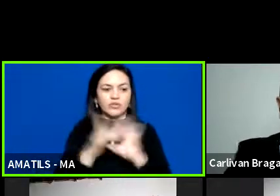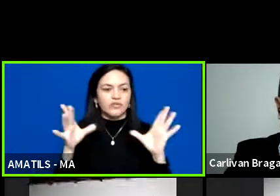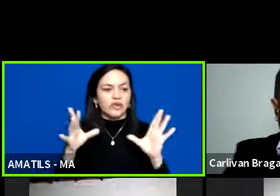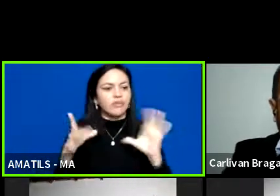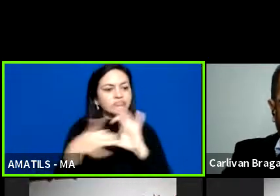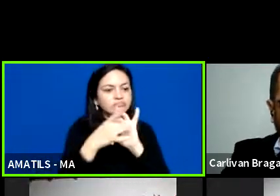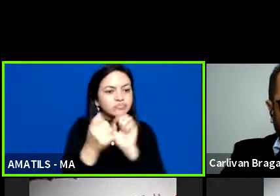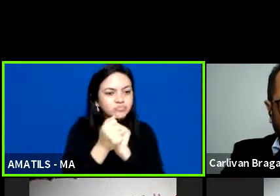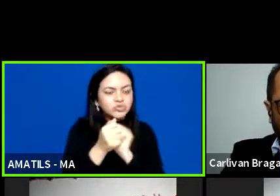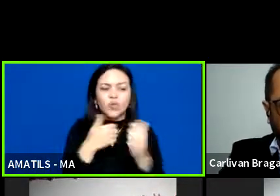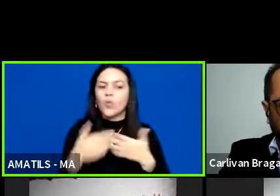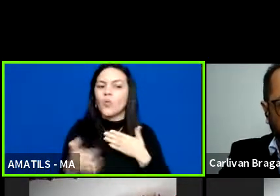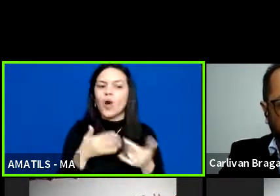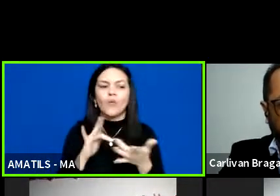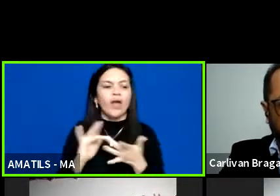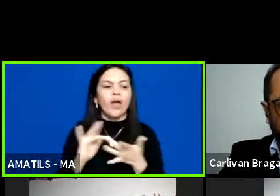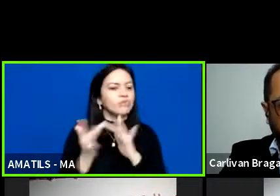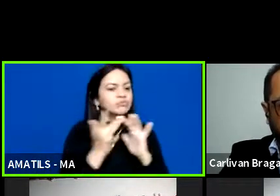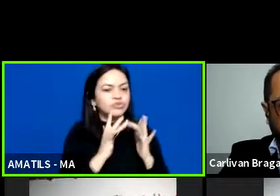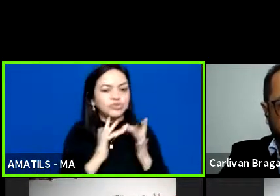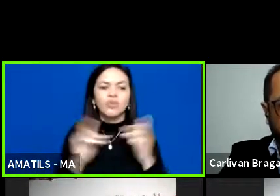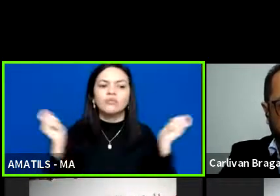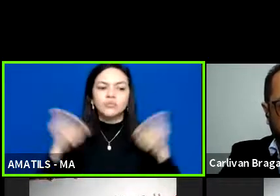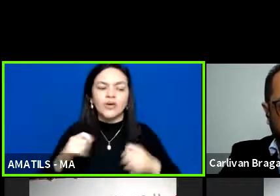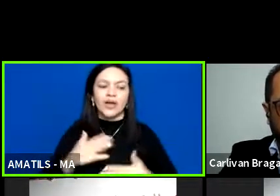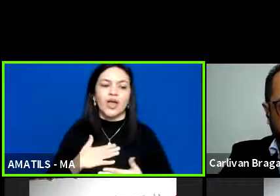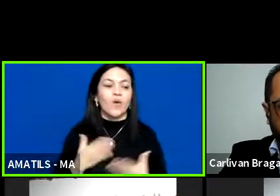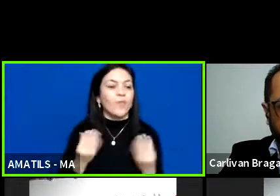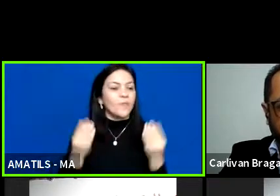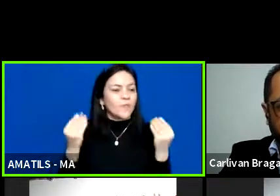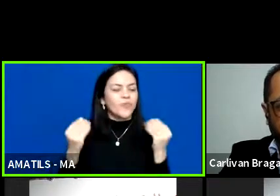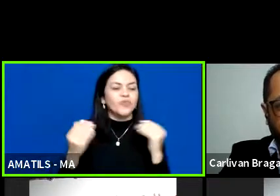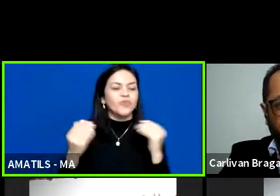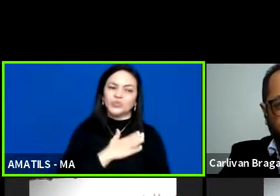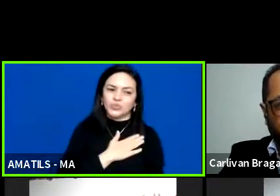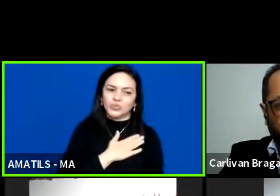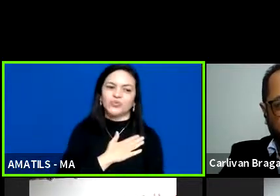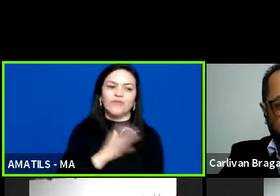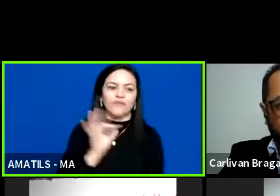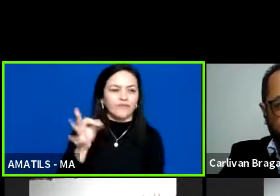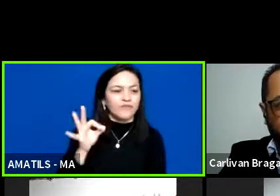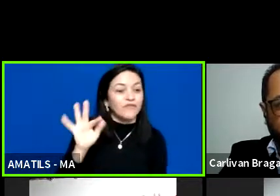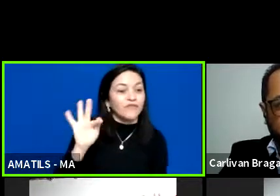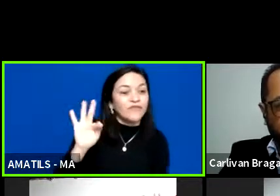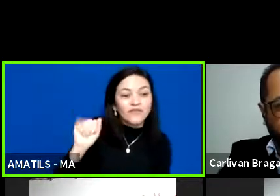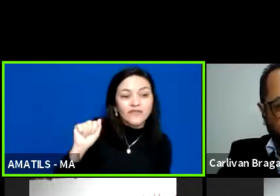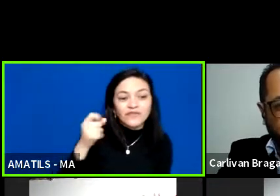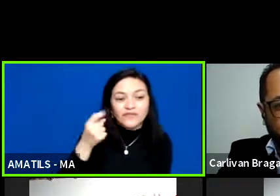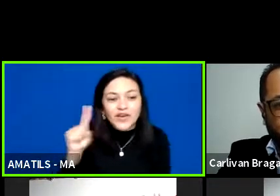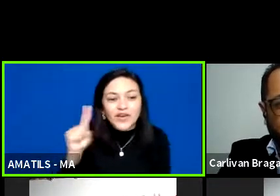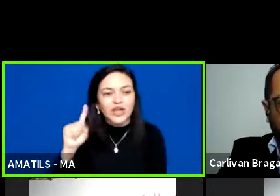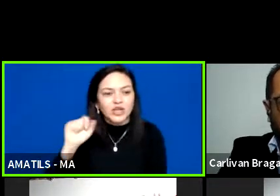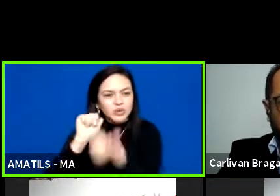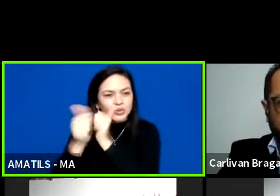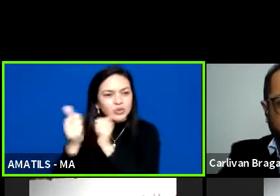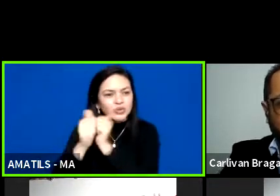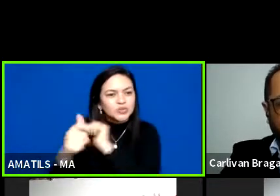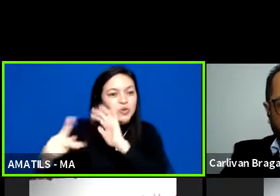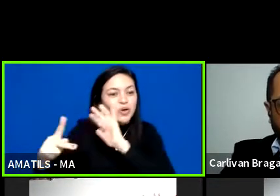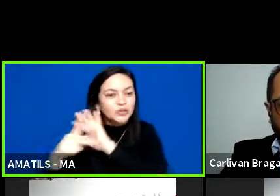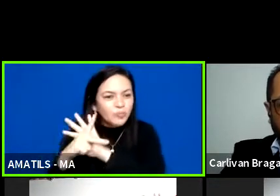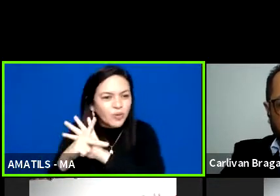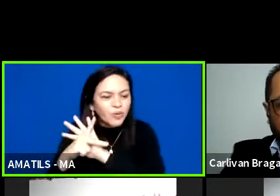articulação, eu sou muito fã do esporte, do esporte